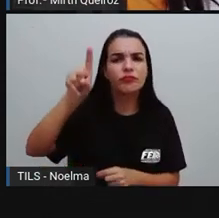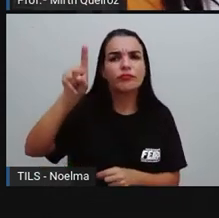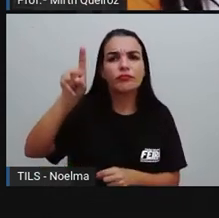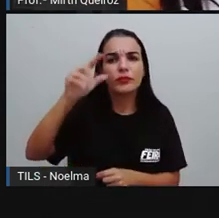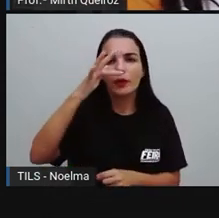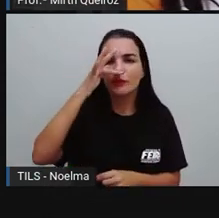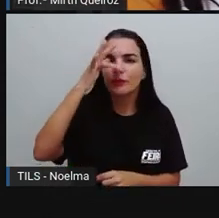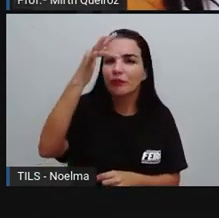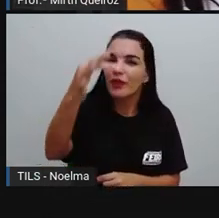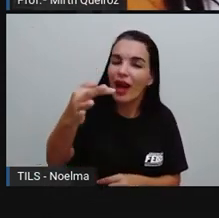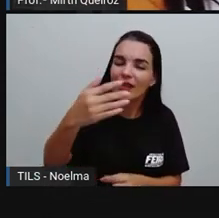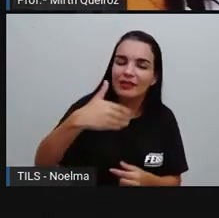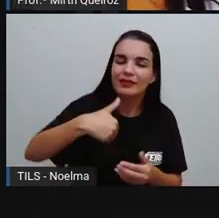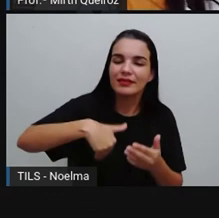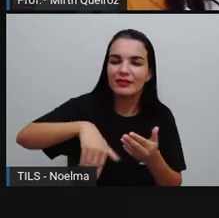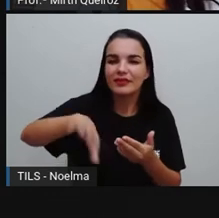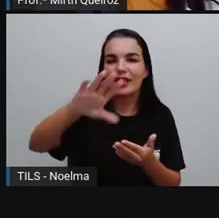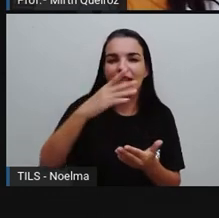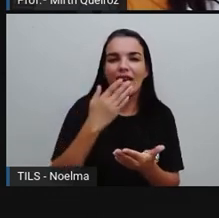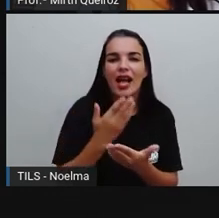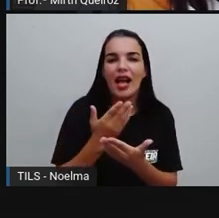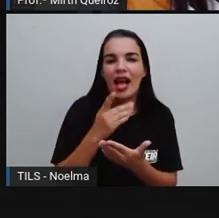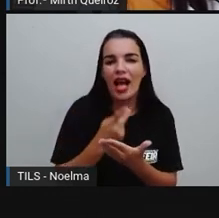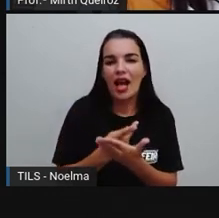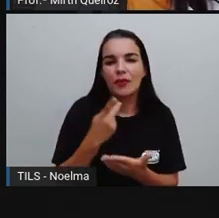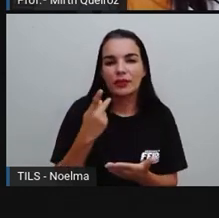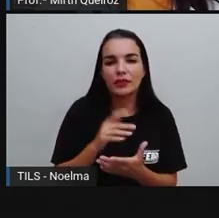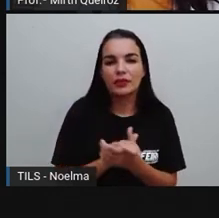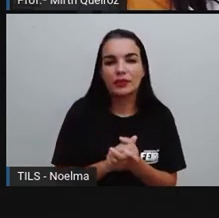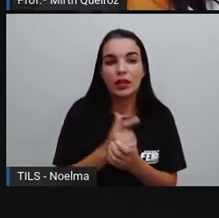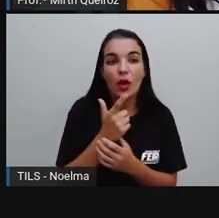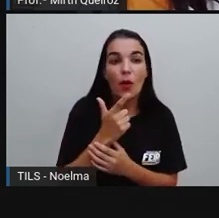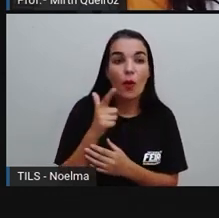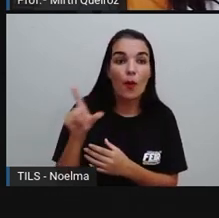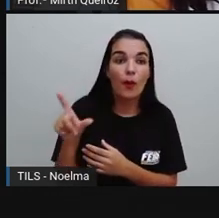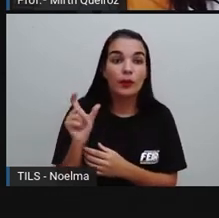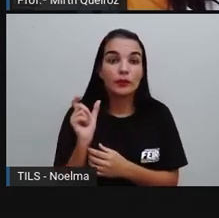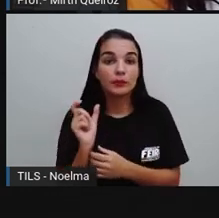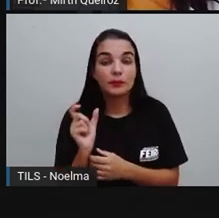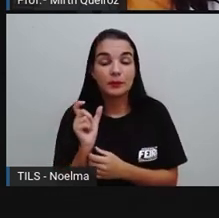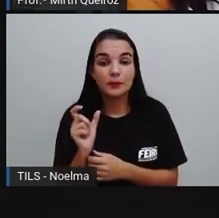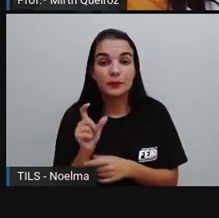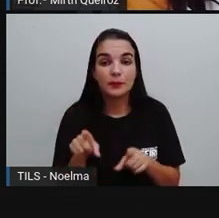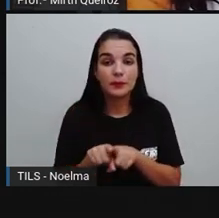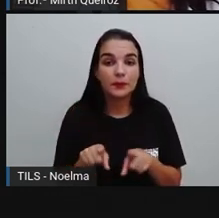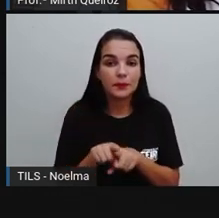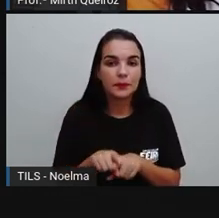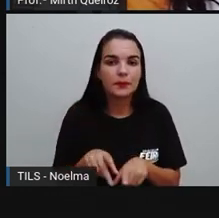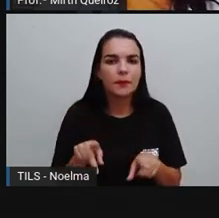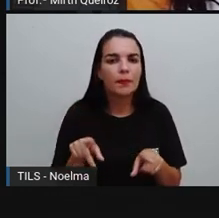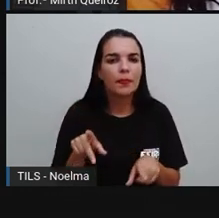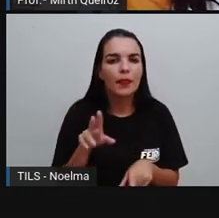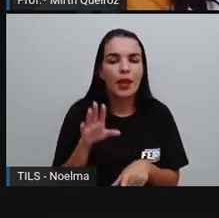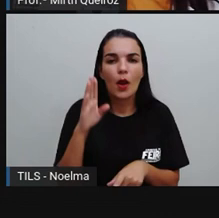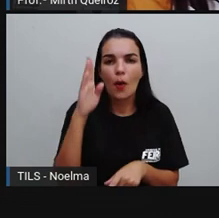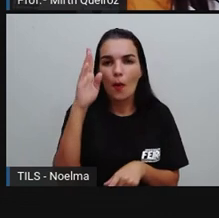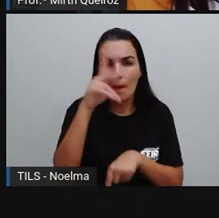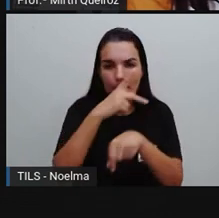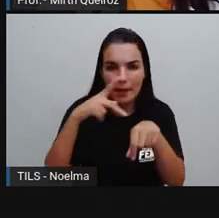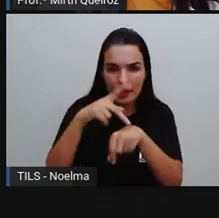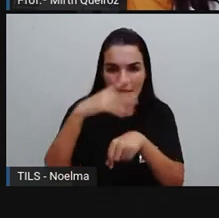Indica o futuro, é algo que vai acontecer ainda. Em outra parte do texto aí, em um trechinho, nós temos assim.